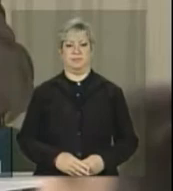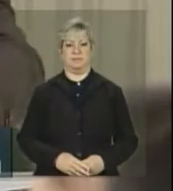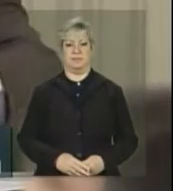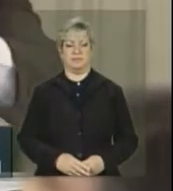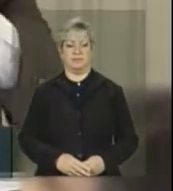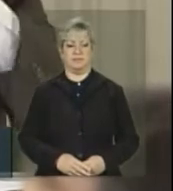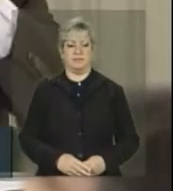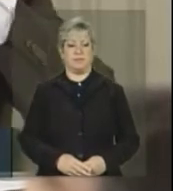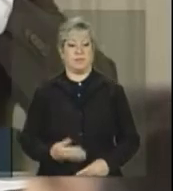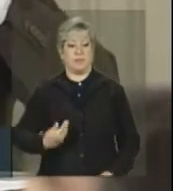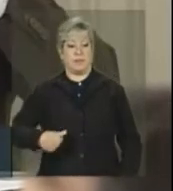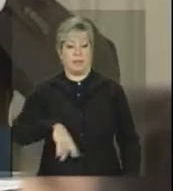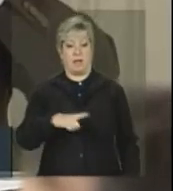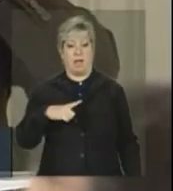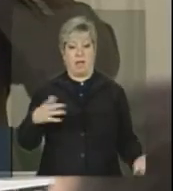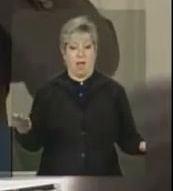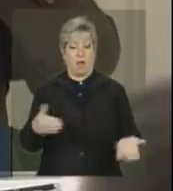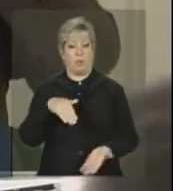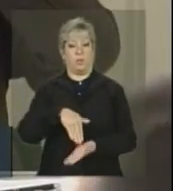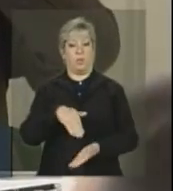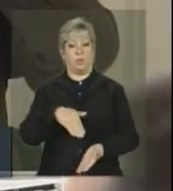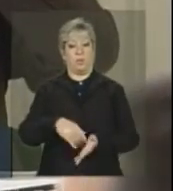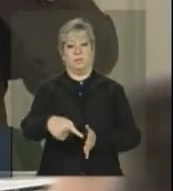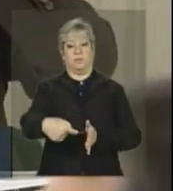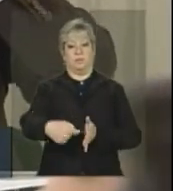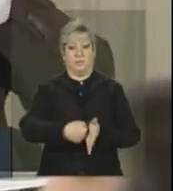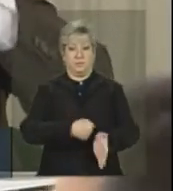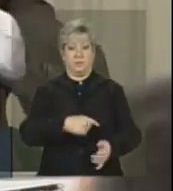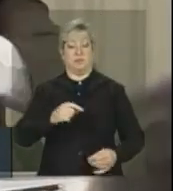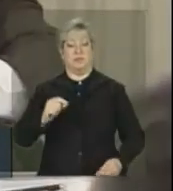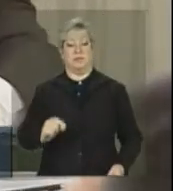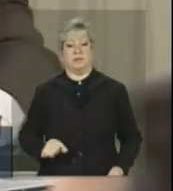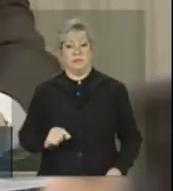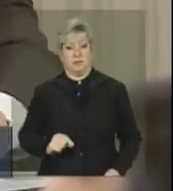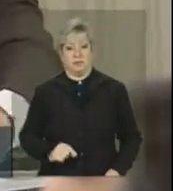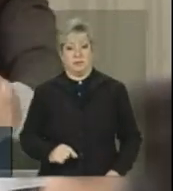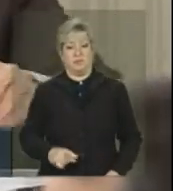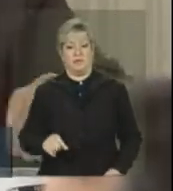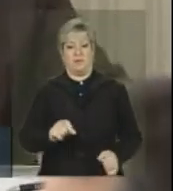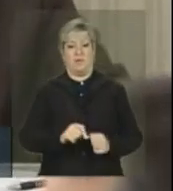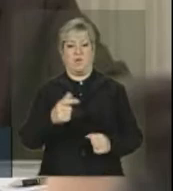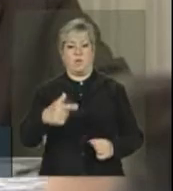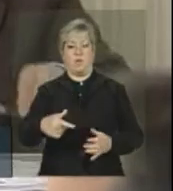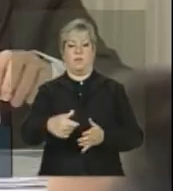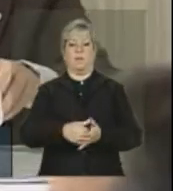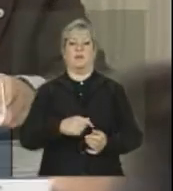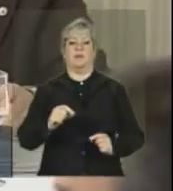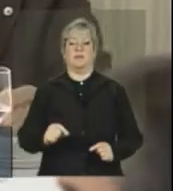Nós vamos para a última pergunta, o Demetrio vai fazer novamente a pergunta.